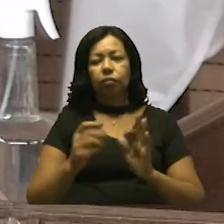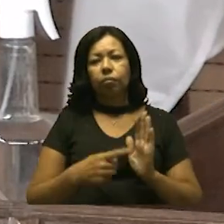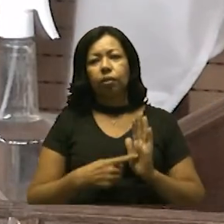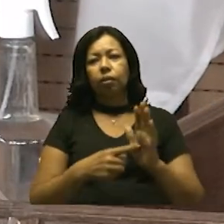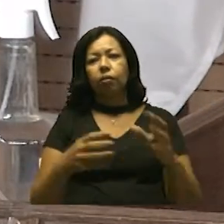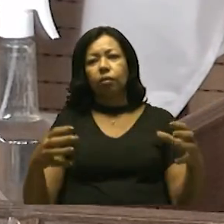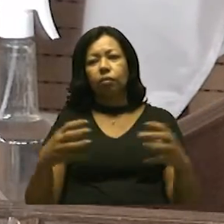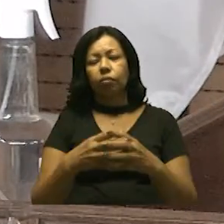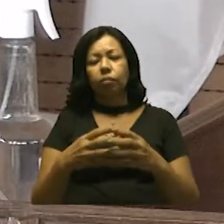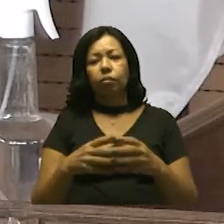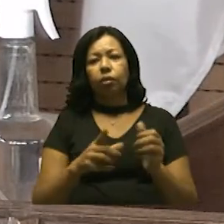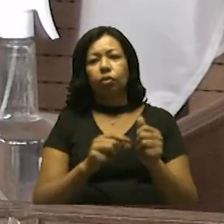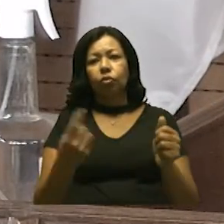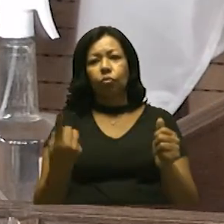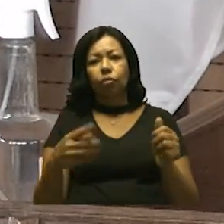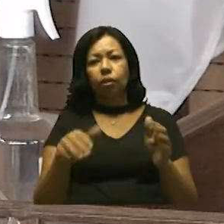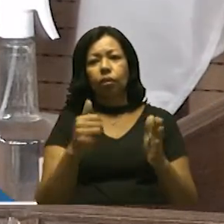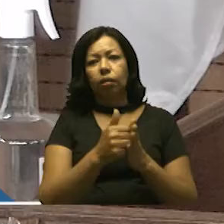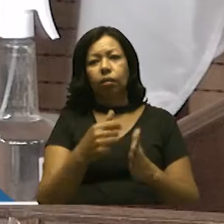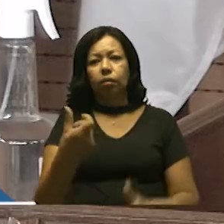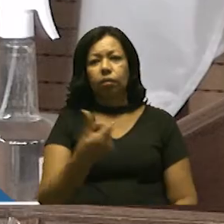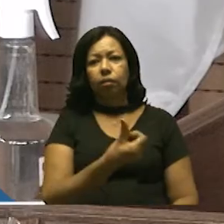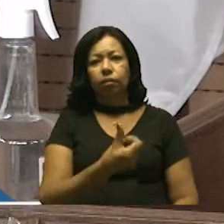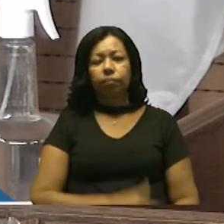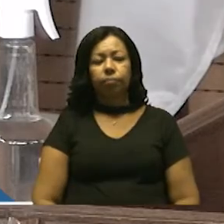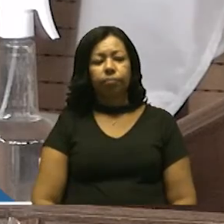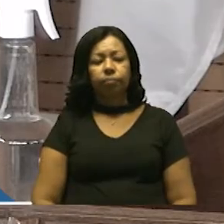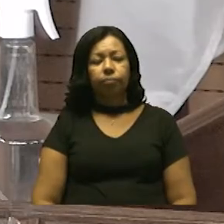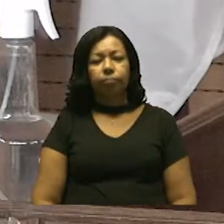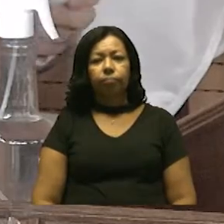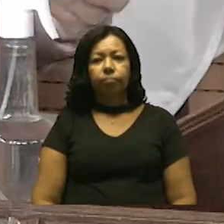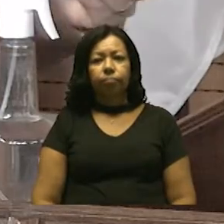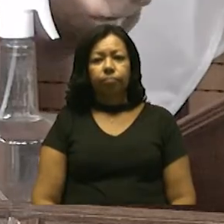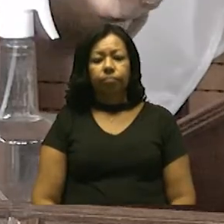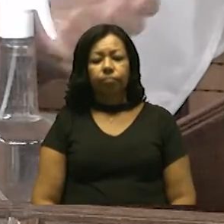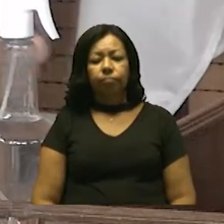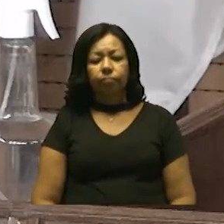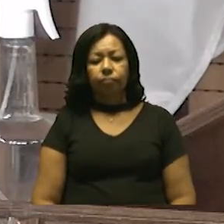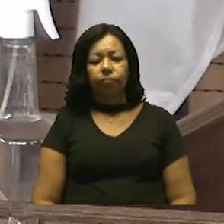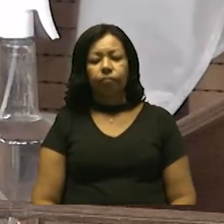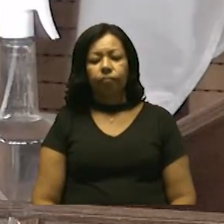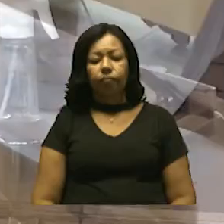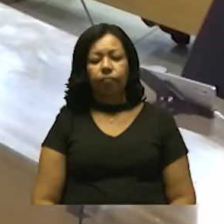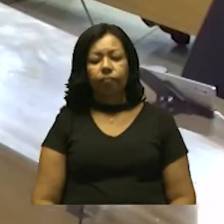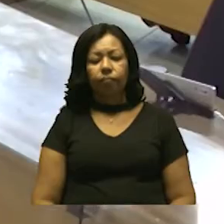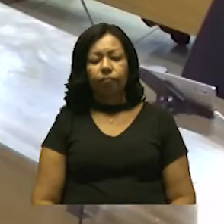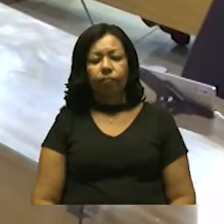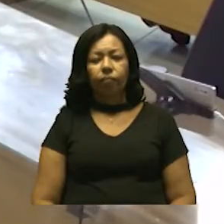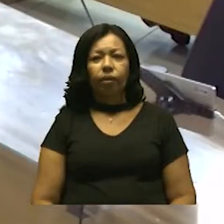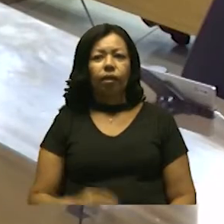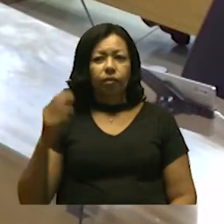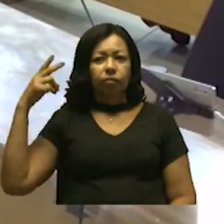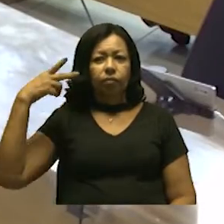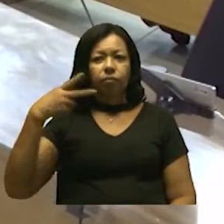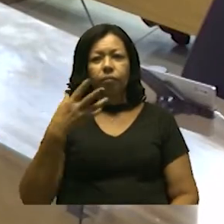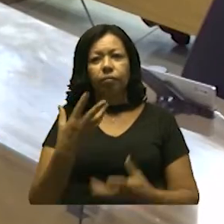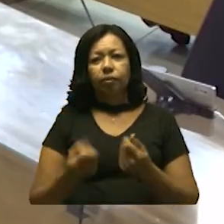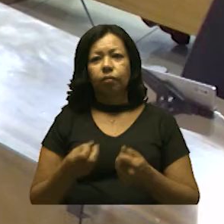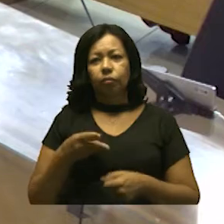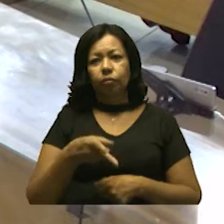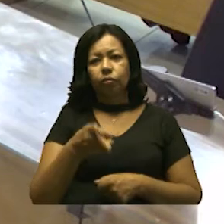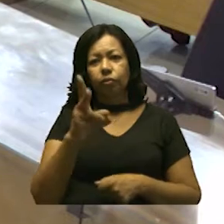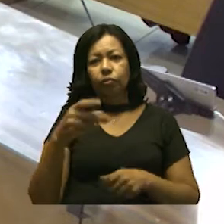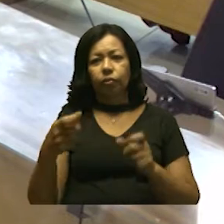apreciado em grupo do artigo 1 ao 6º. Submeto ao plenário a questão de ordem do vereador Anderson Delana. Os vereadores foram pela